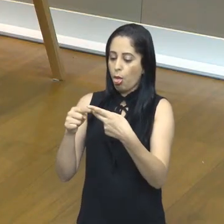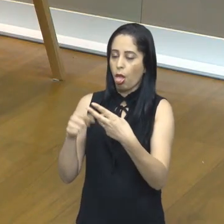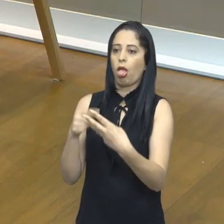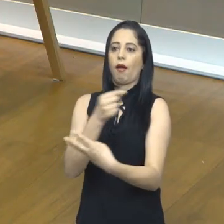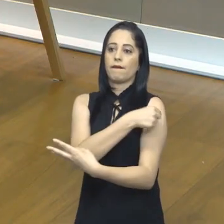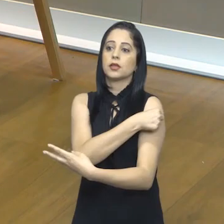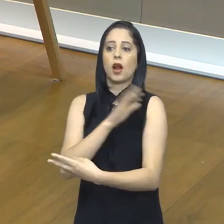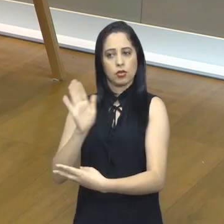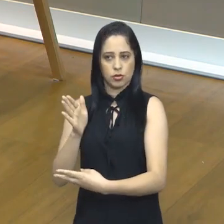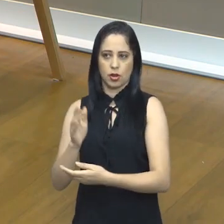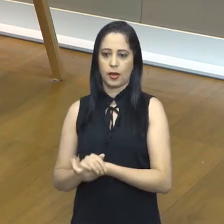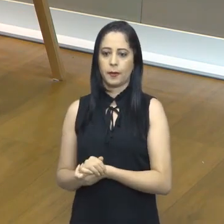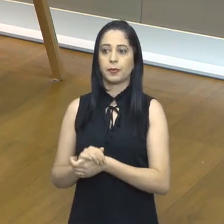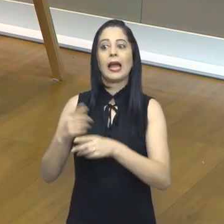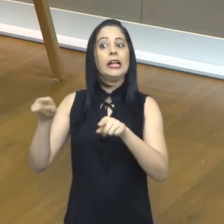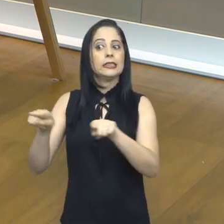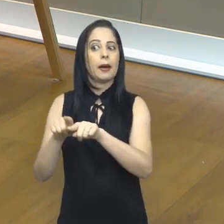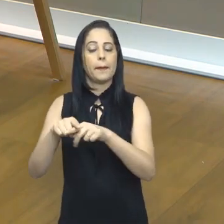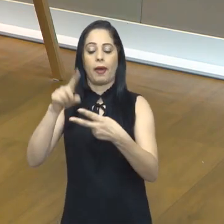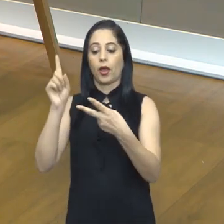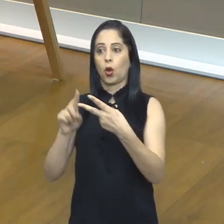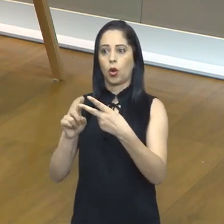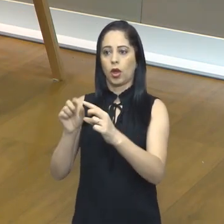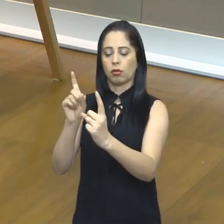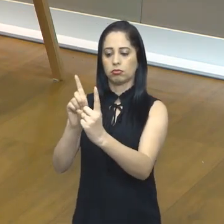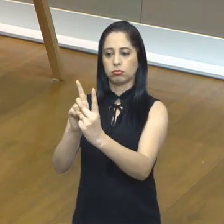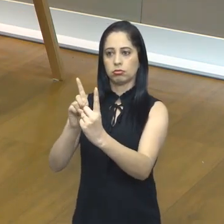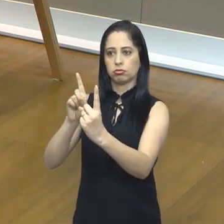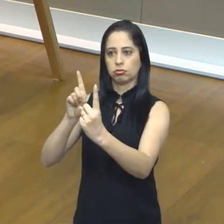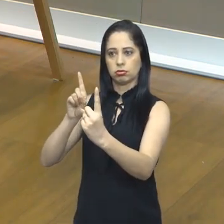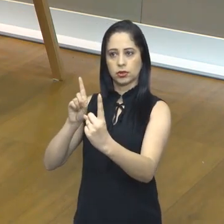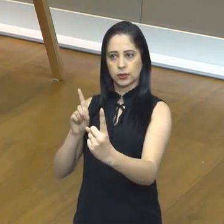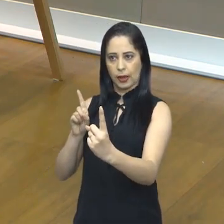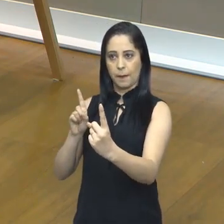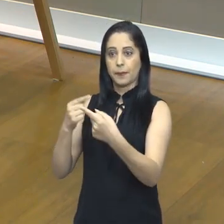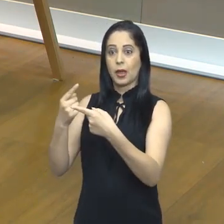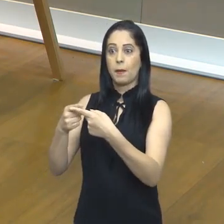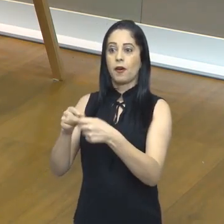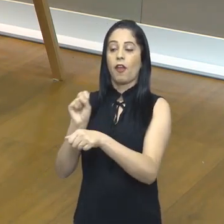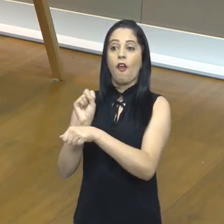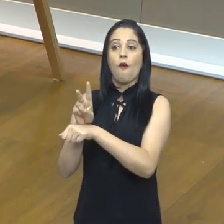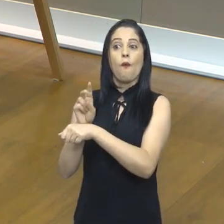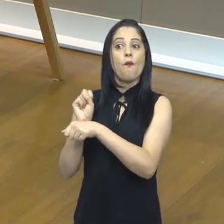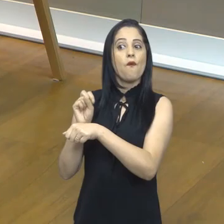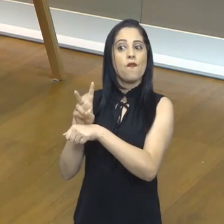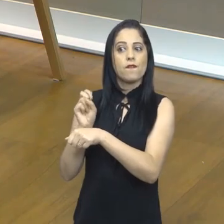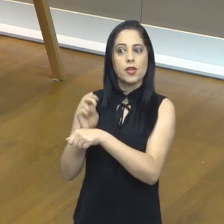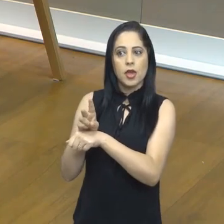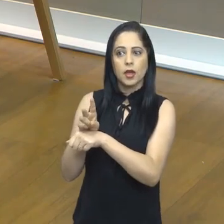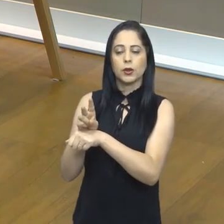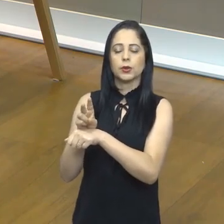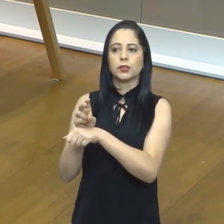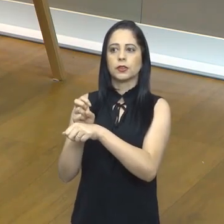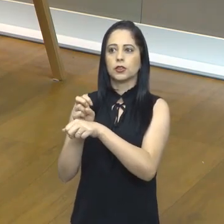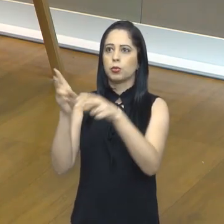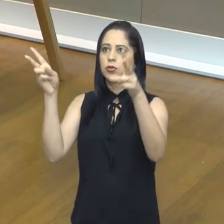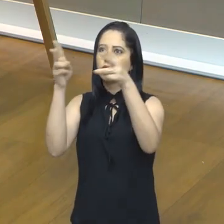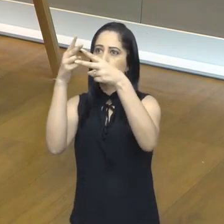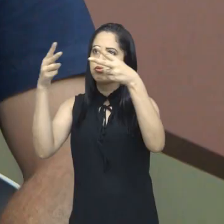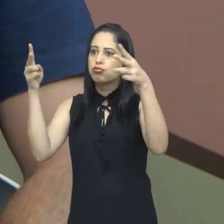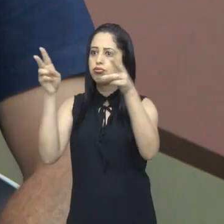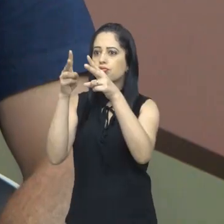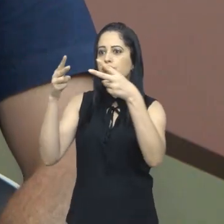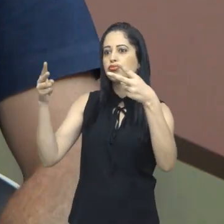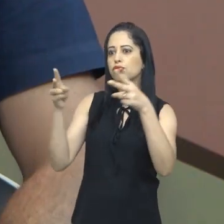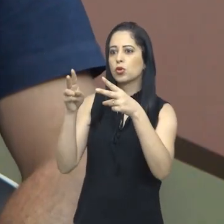a proteção, a distância social, o vírus, ele é um vírus respiratório, assim como todos os outros. Então, nós, quando